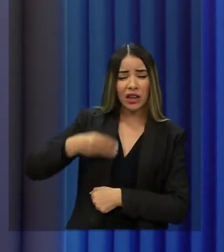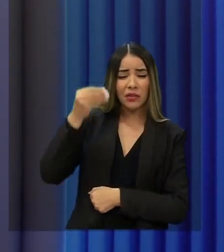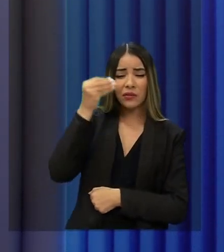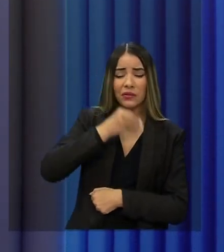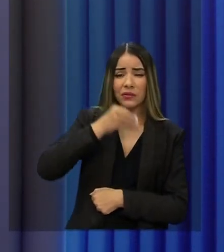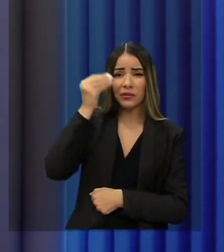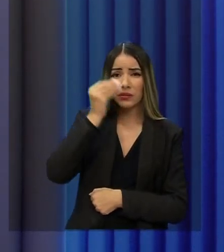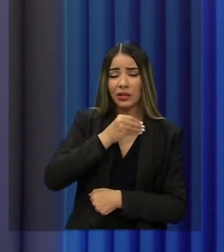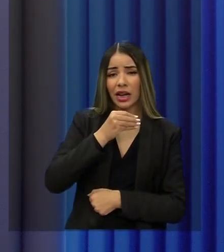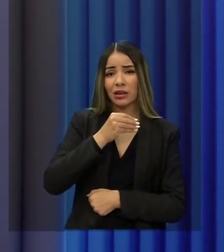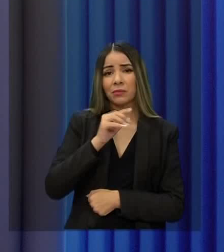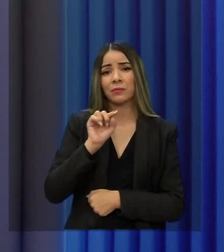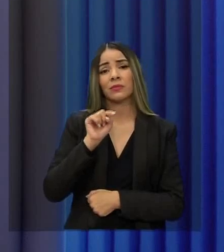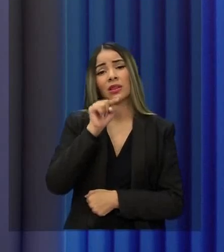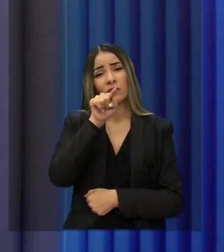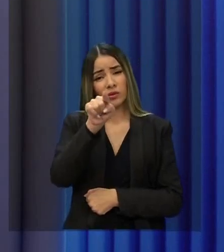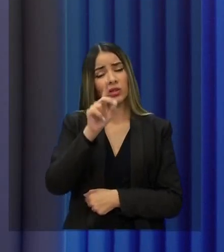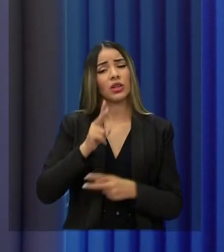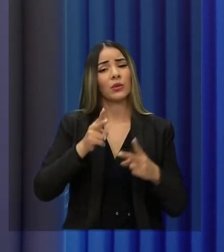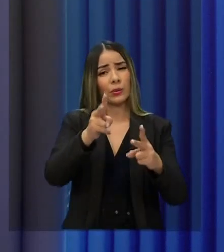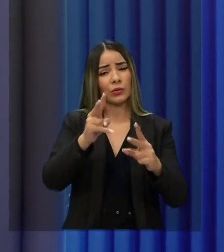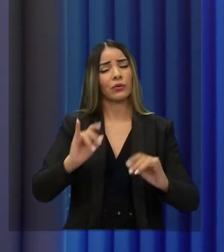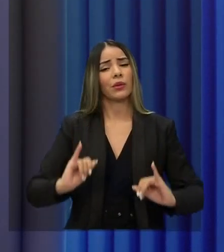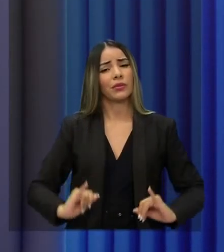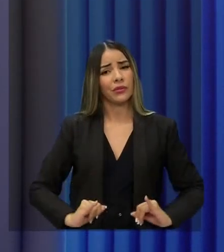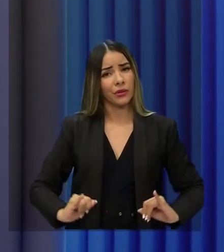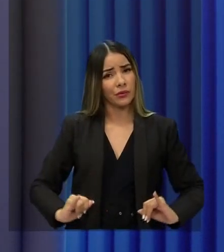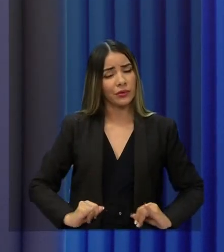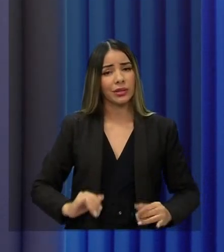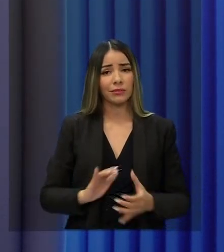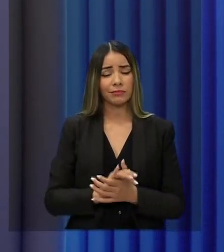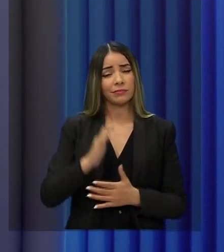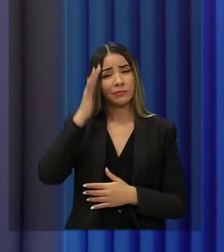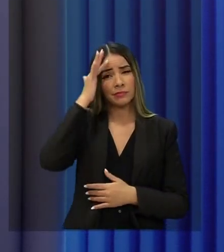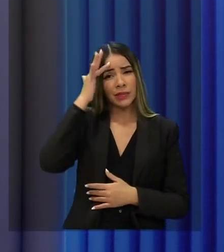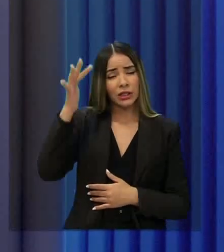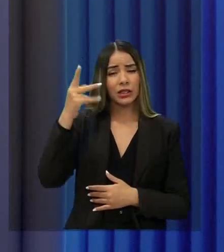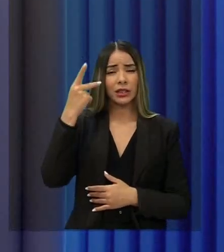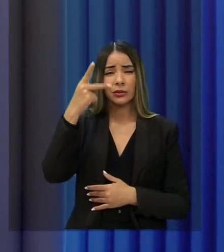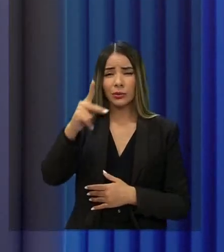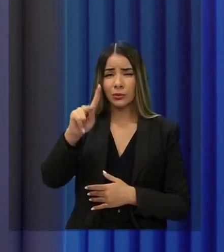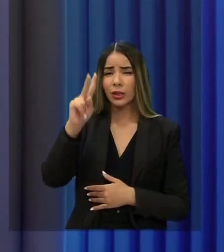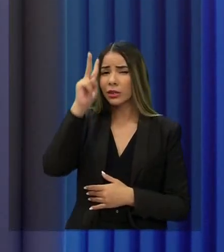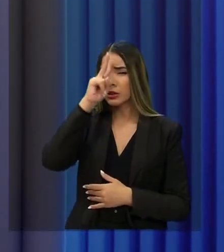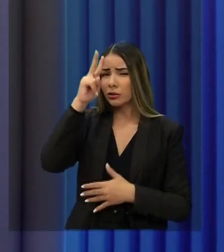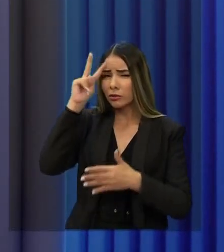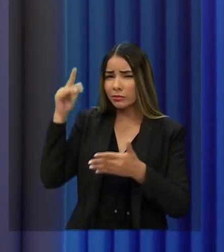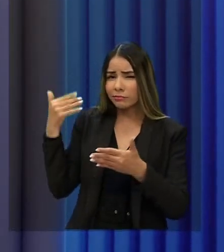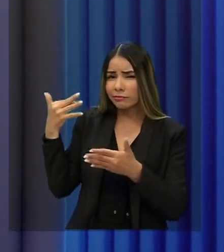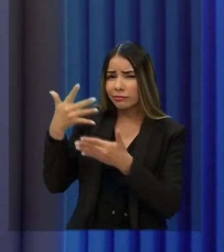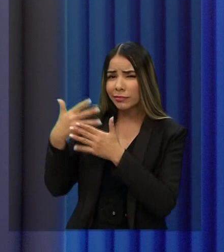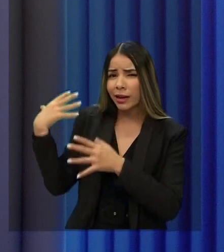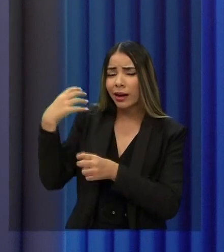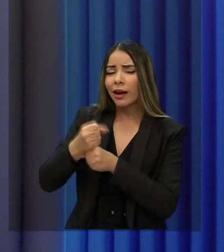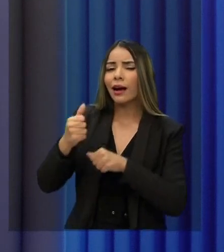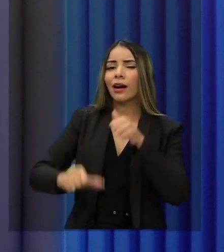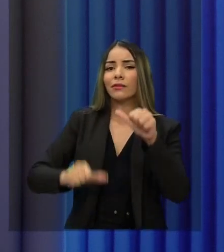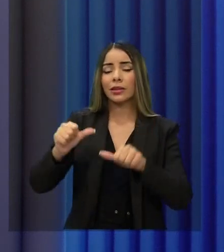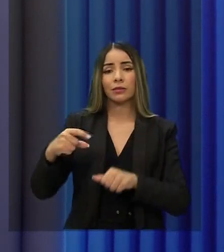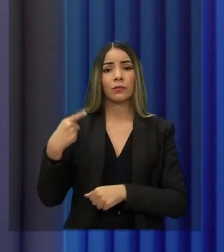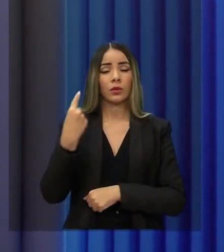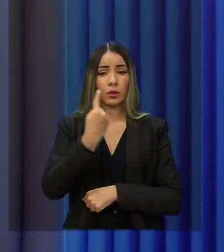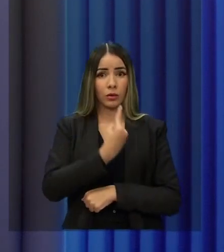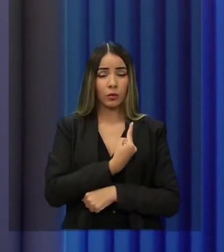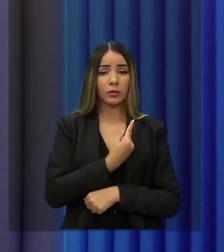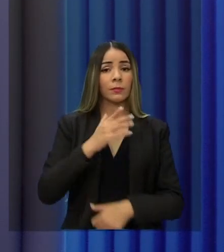infelizmente você vai continuar sofrendo. Avalie os candidatos, avalie as suas biografias para você tomar essa decisão. A nossa candidatura começou